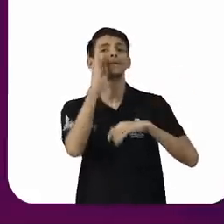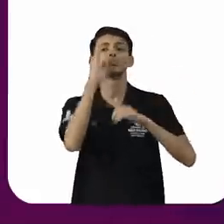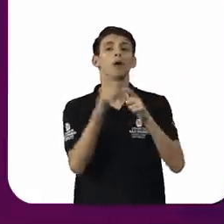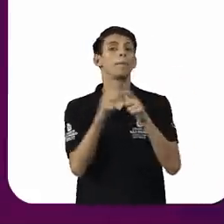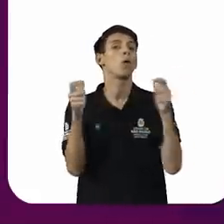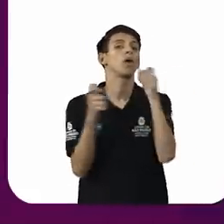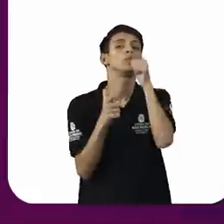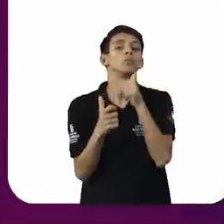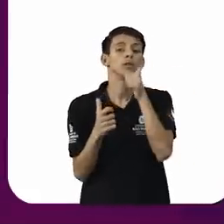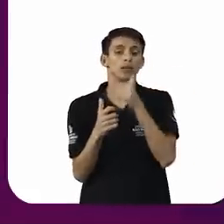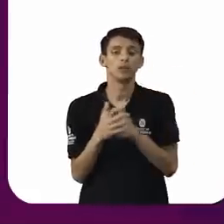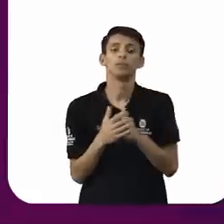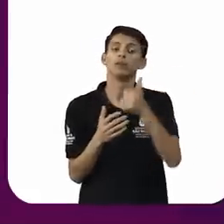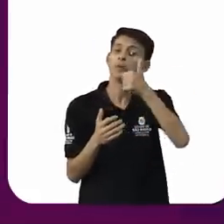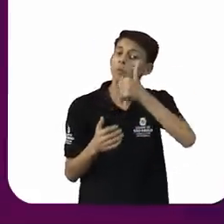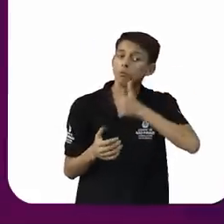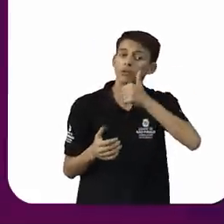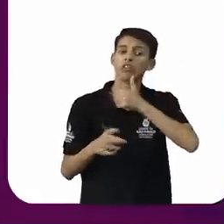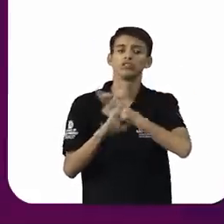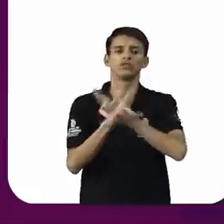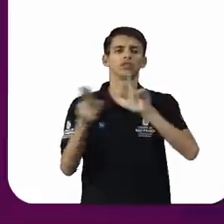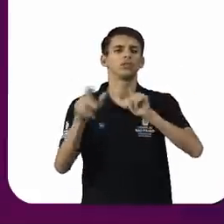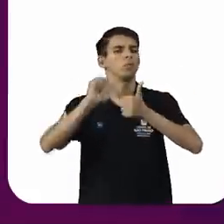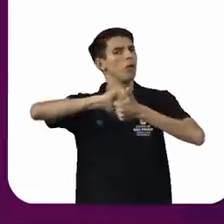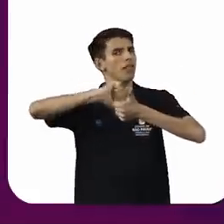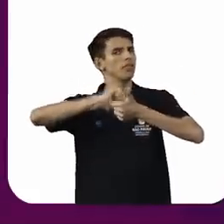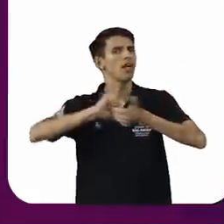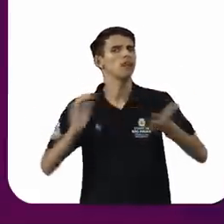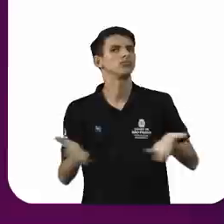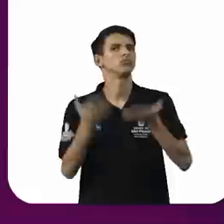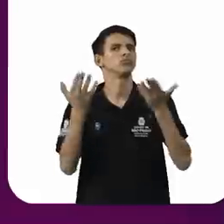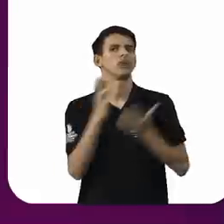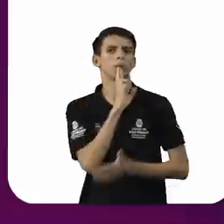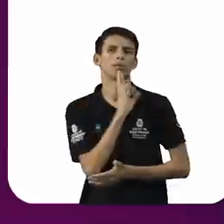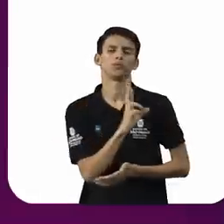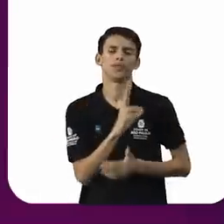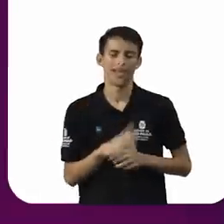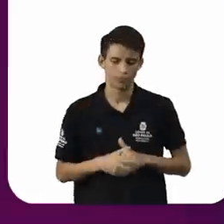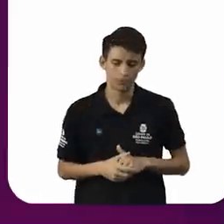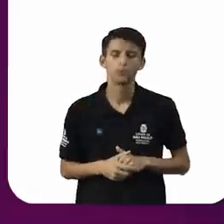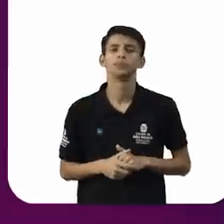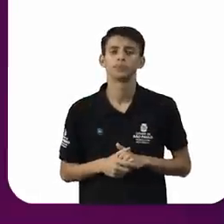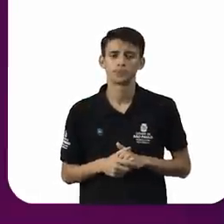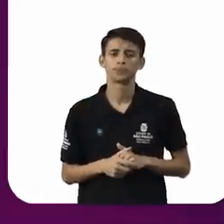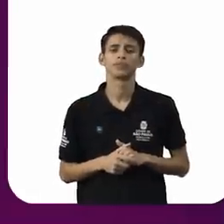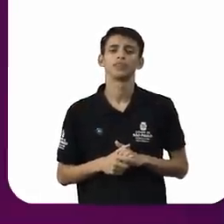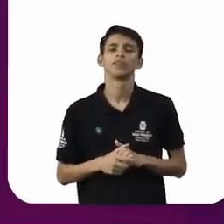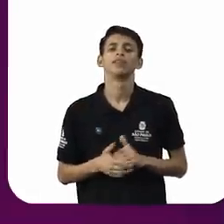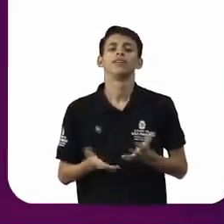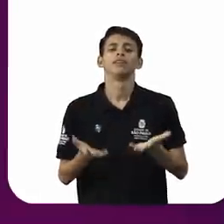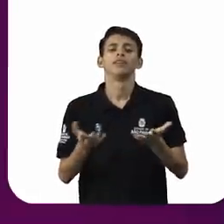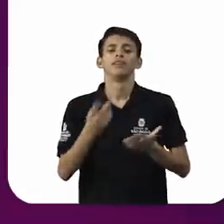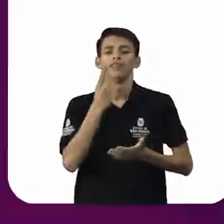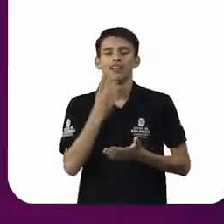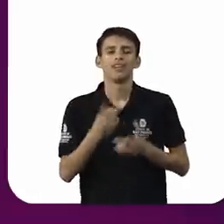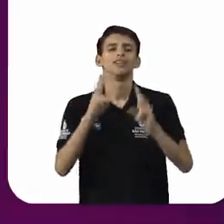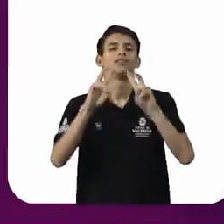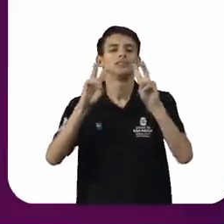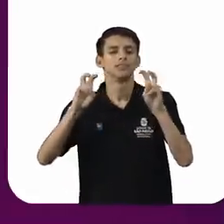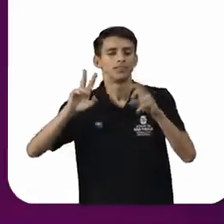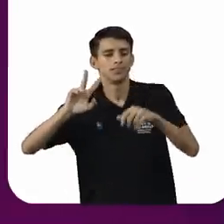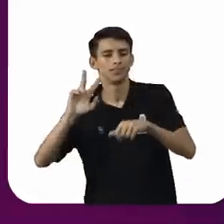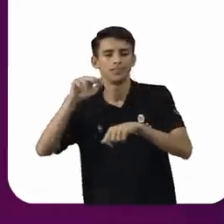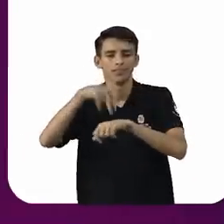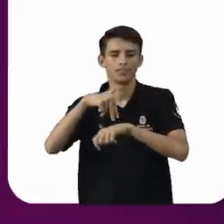traz qualidade para o resultado do trabalho então vamos falar sobre empoderamento feminino vamos viver o empoderamento